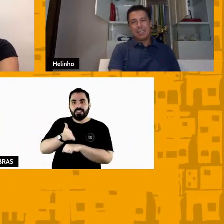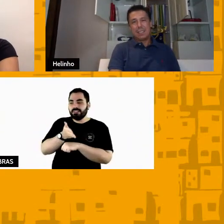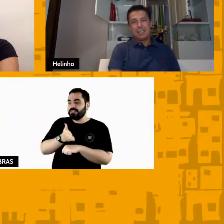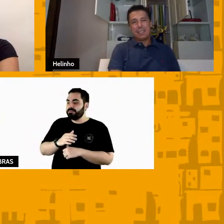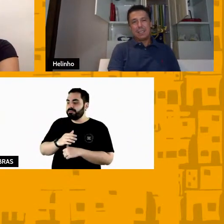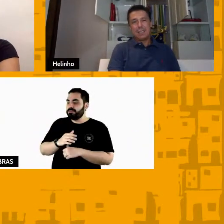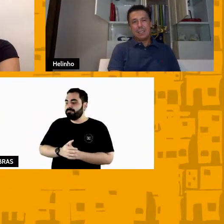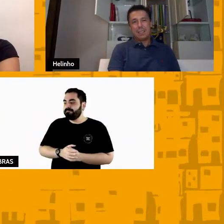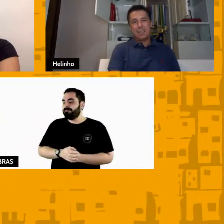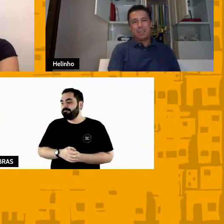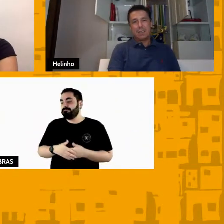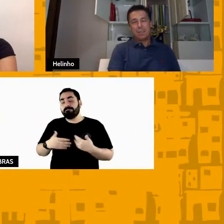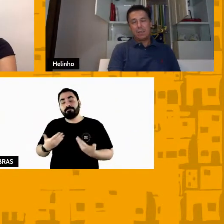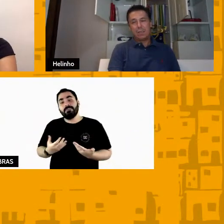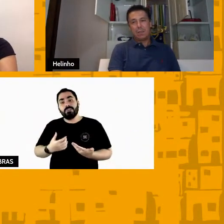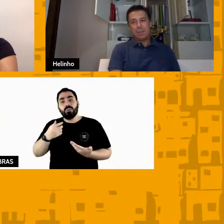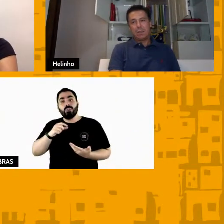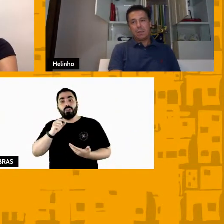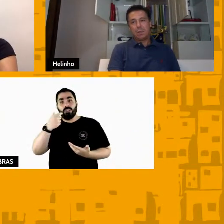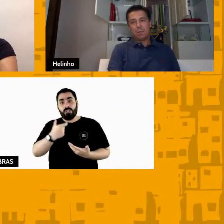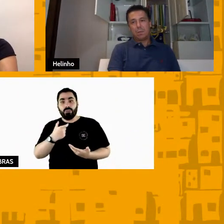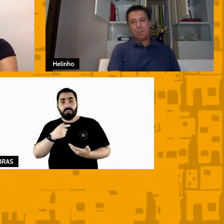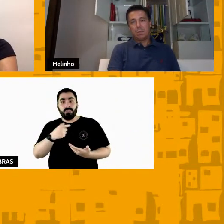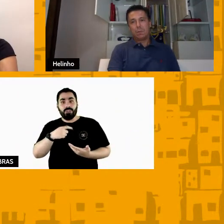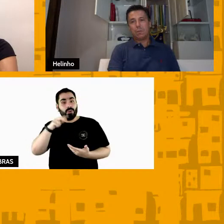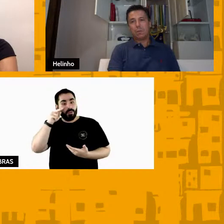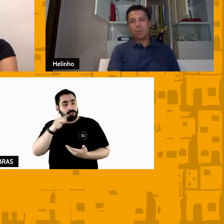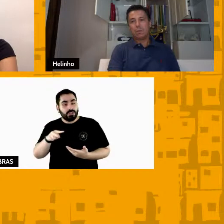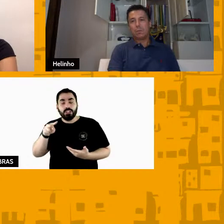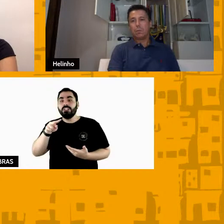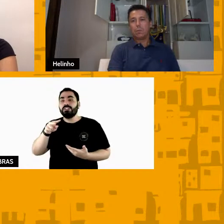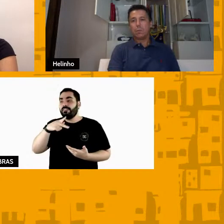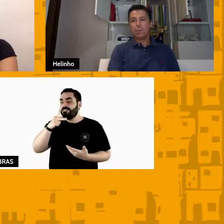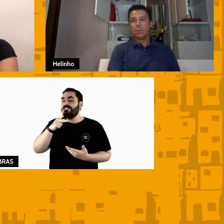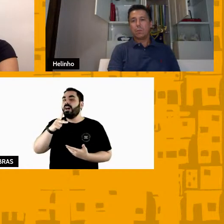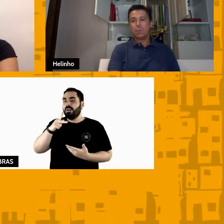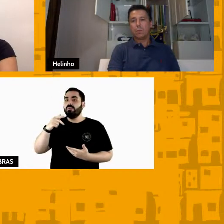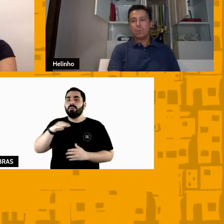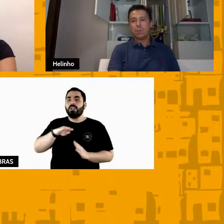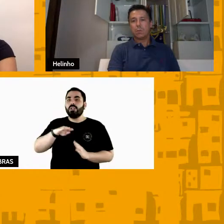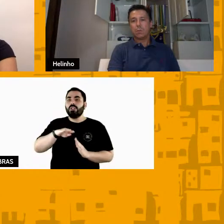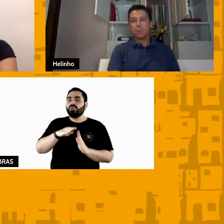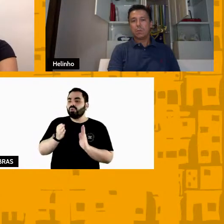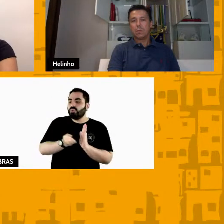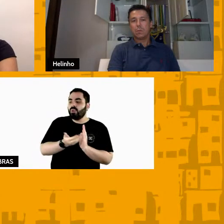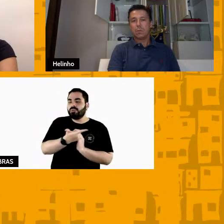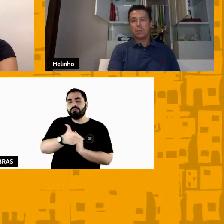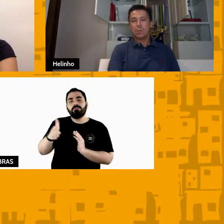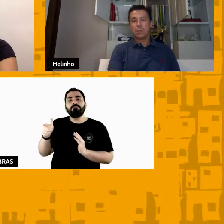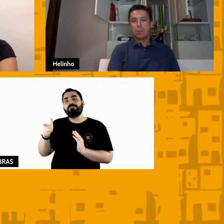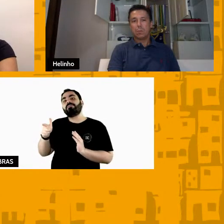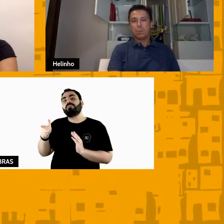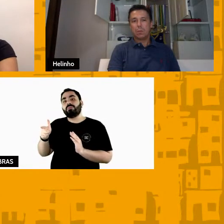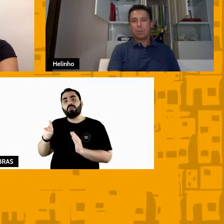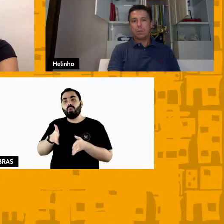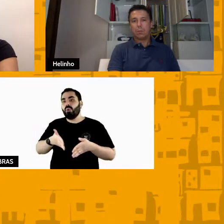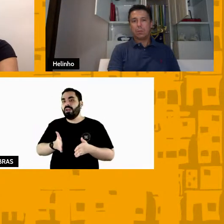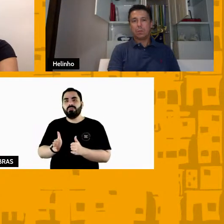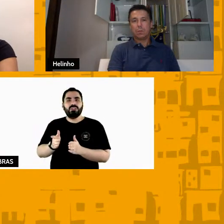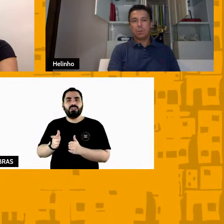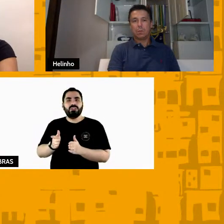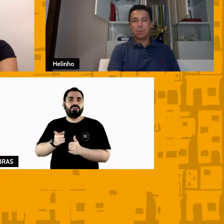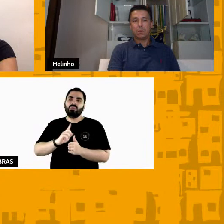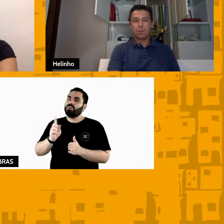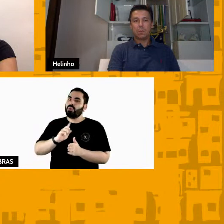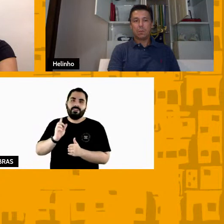eu o que eu visualizo para para todos eu acho que saber que o caminho ele não é fácil né é